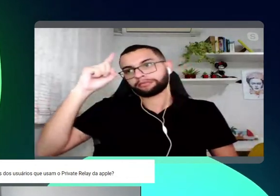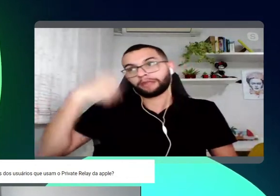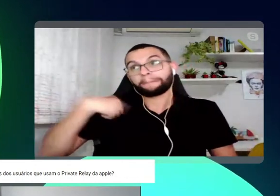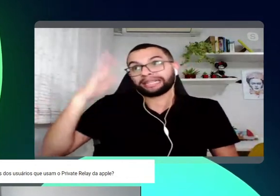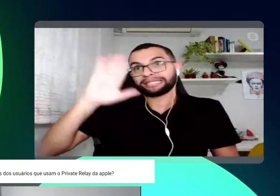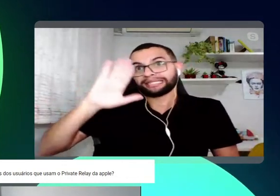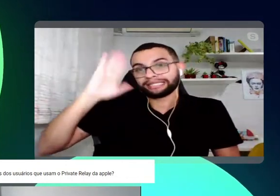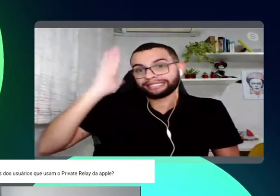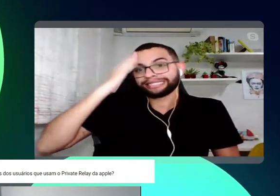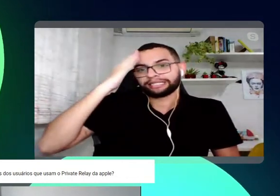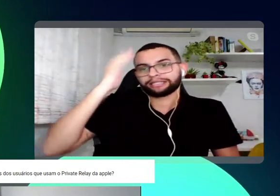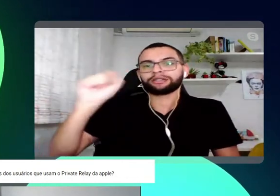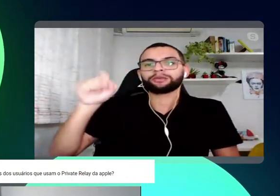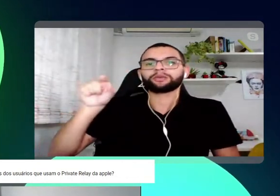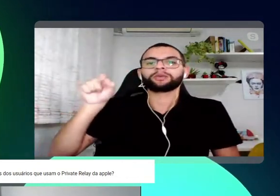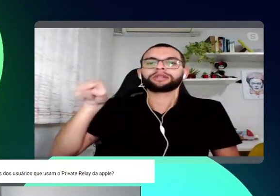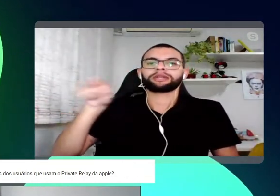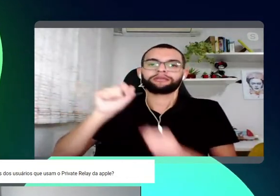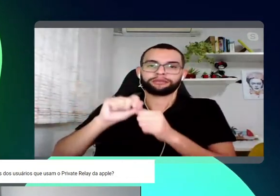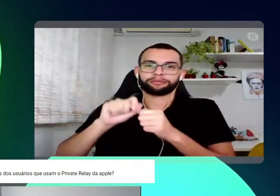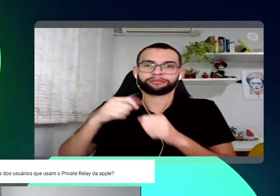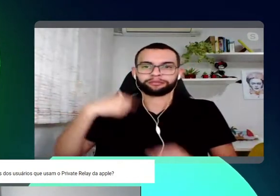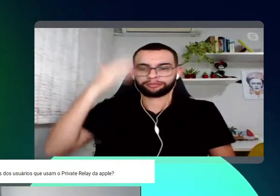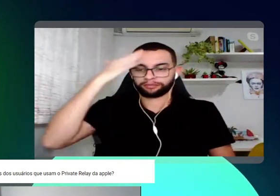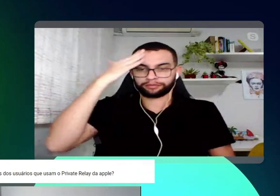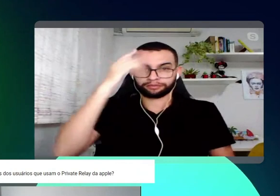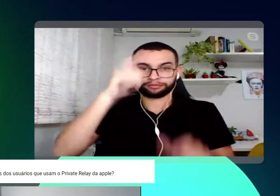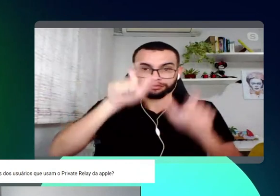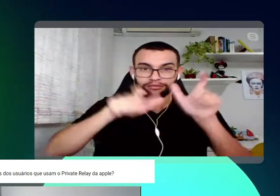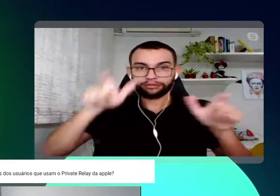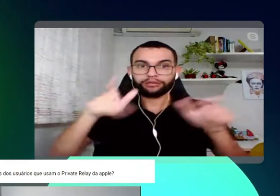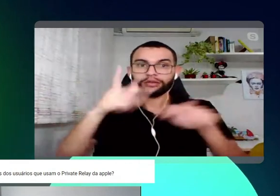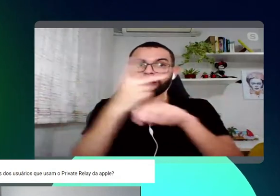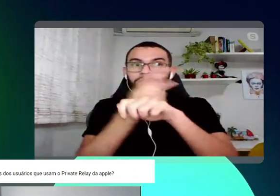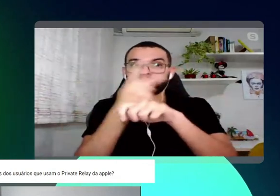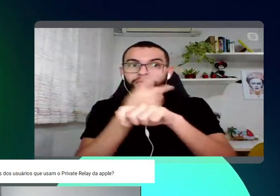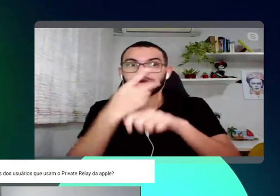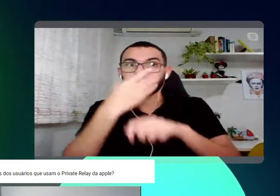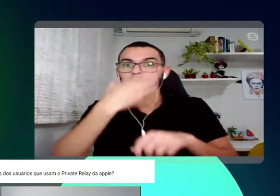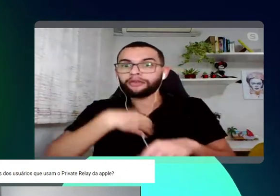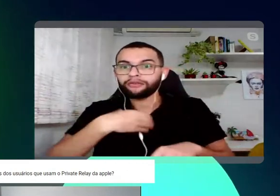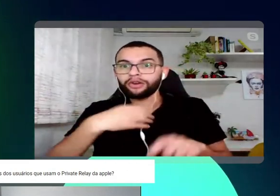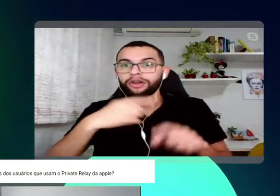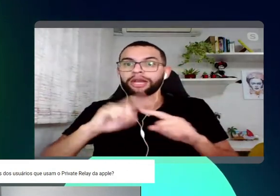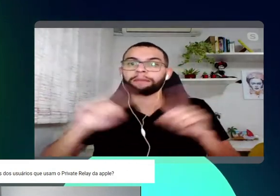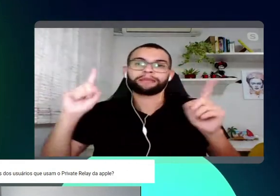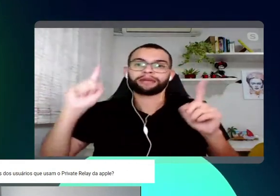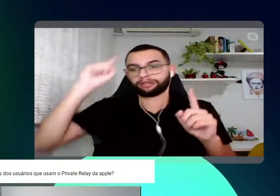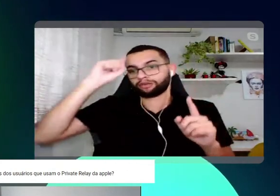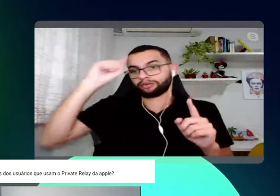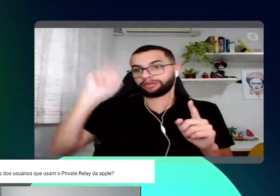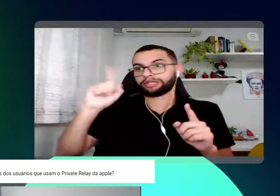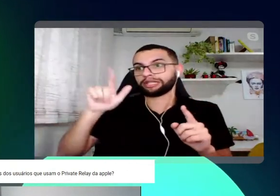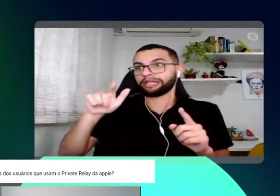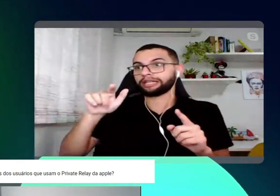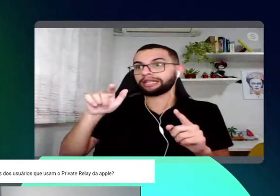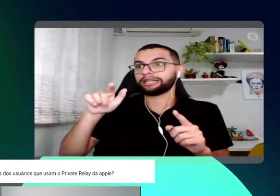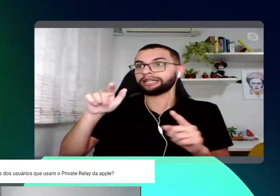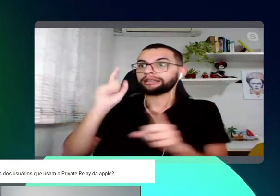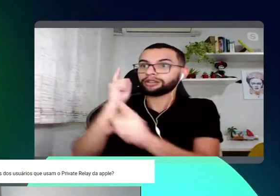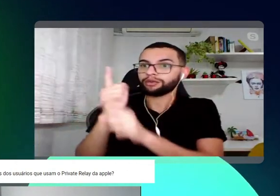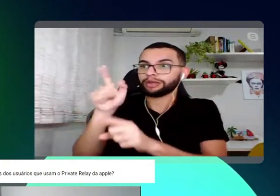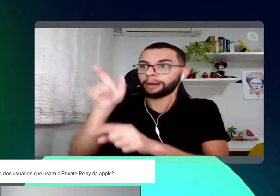sim, eu consigo ver que tem pessoas, por exemplo, fazendo busca por iPhone, mas eu não consigo identificar essa pessoa para sugerir que ela compre um iPhone, tá?